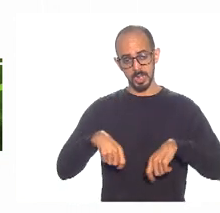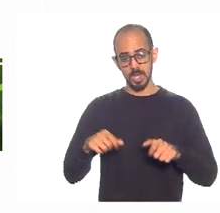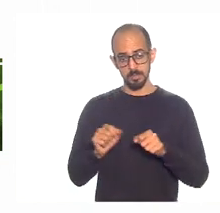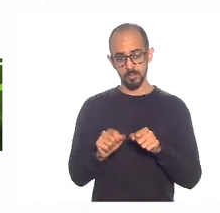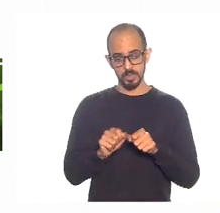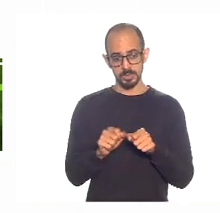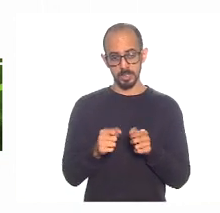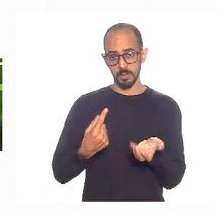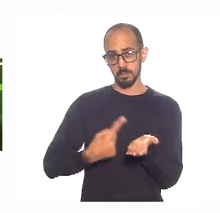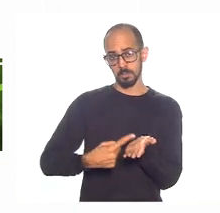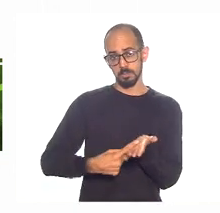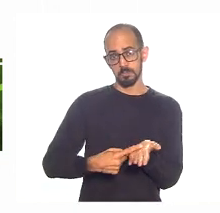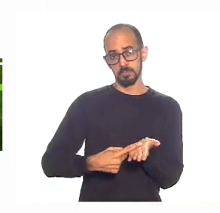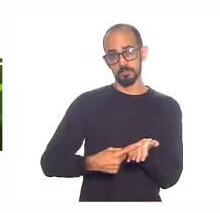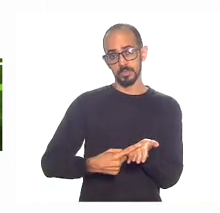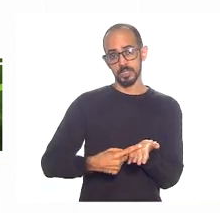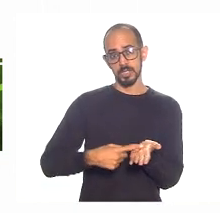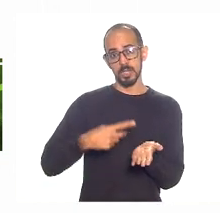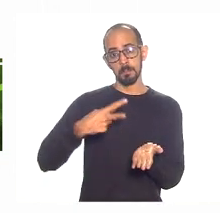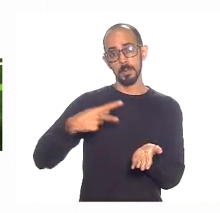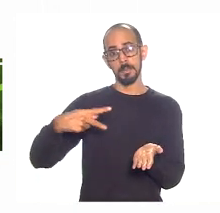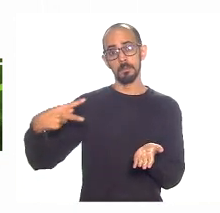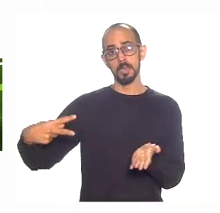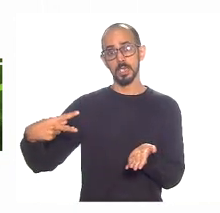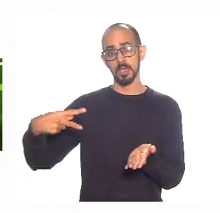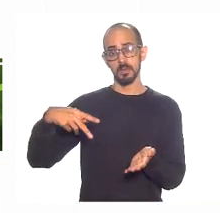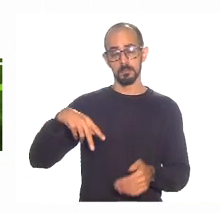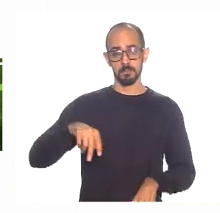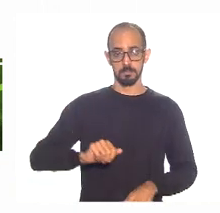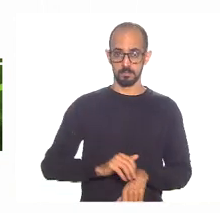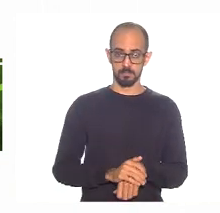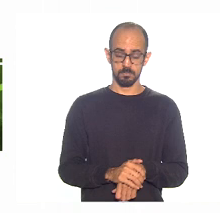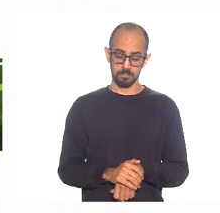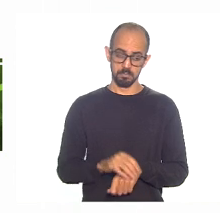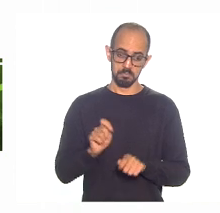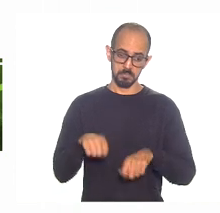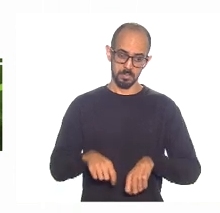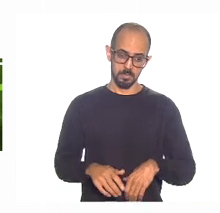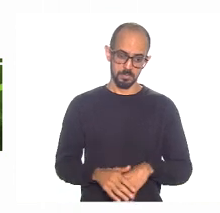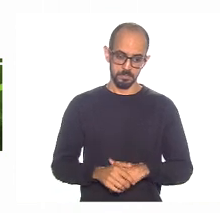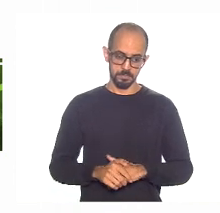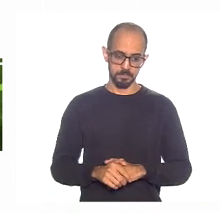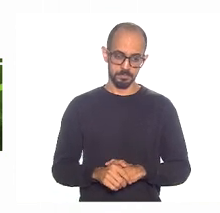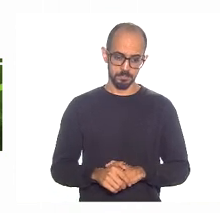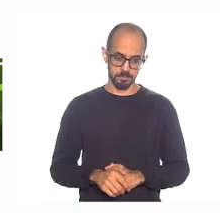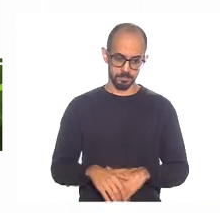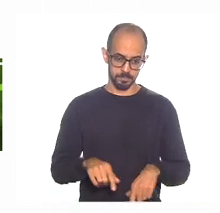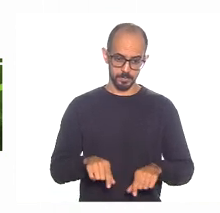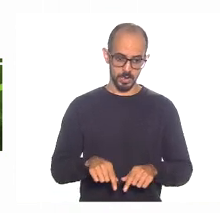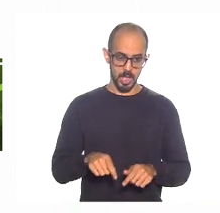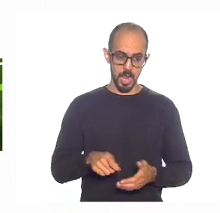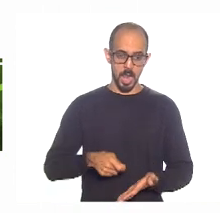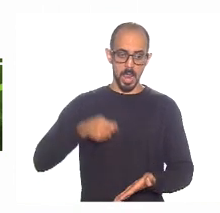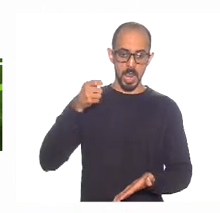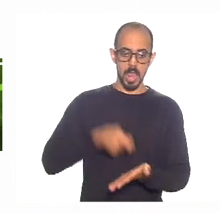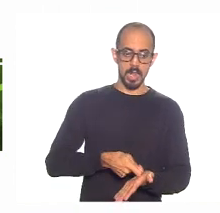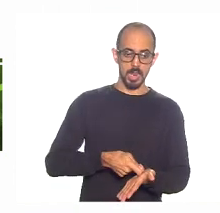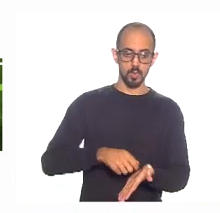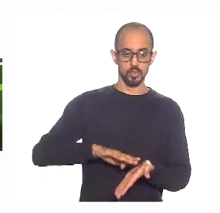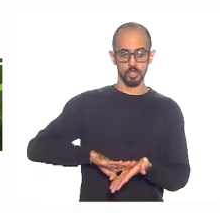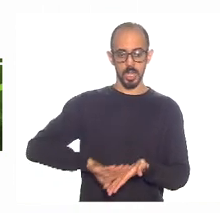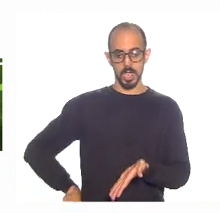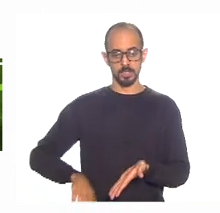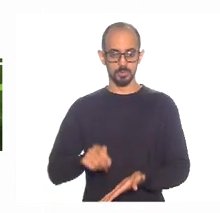privada. Então, essa é uma discussão muito importante também. Pode ir. Está acabando. Eleganos de chefe a pagar me parece ser uma boa